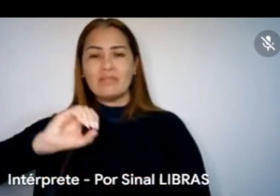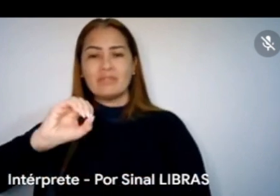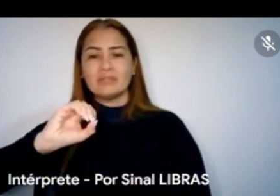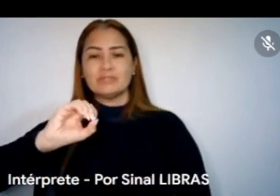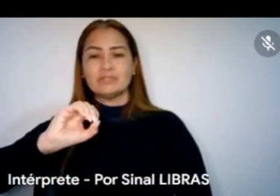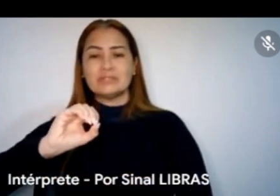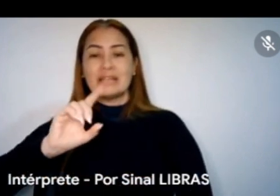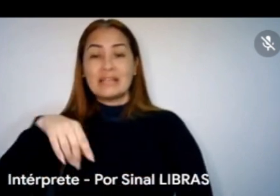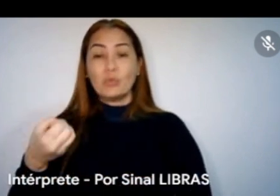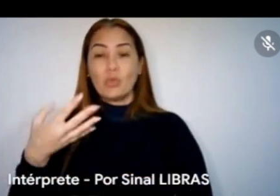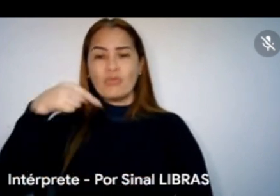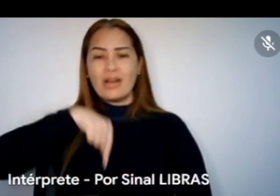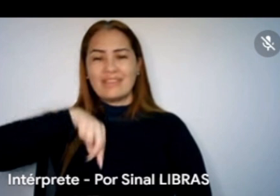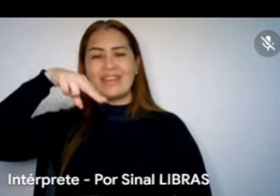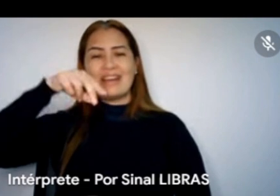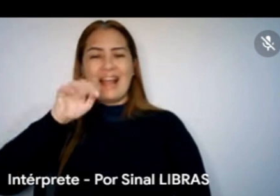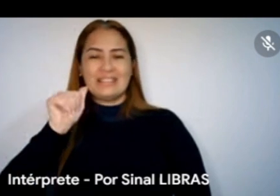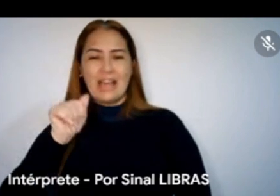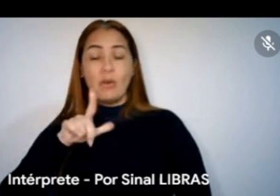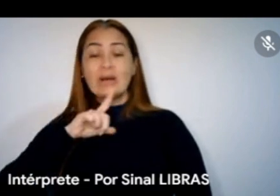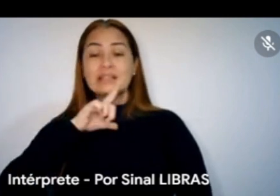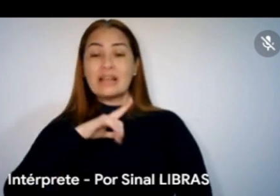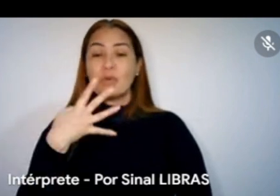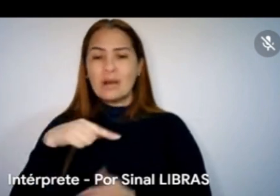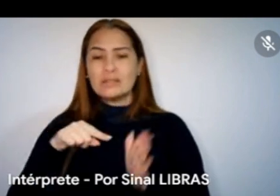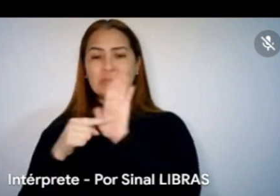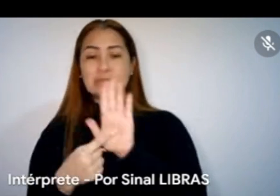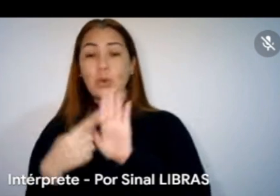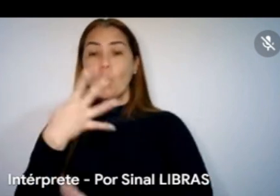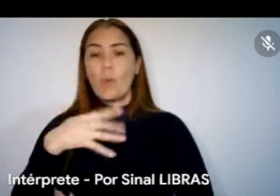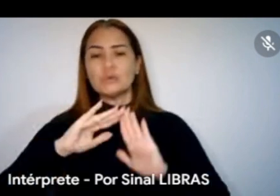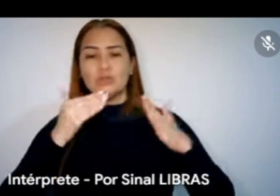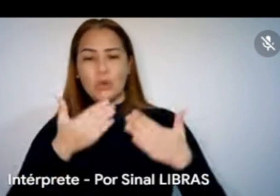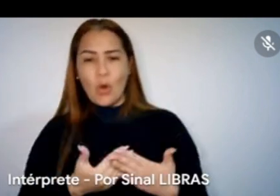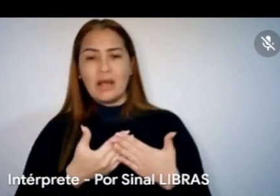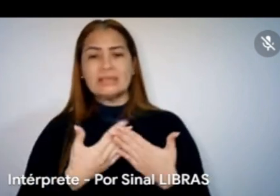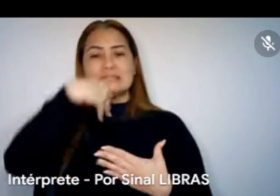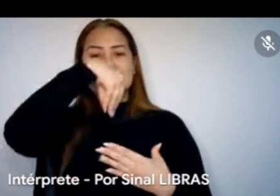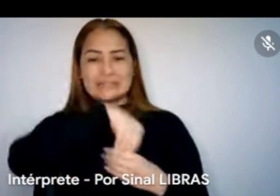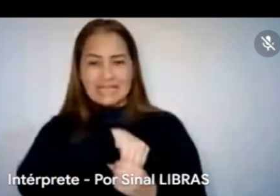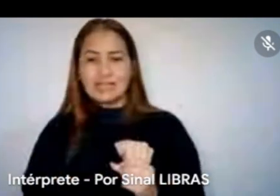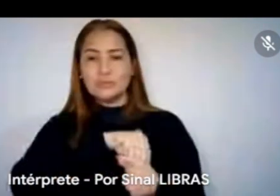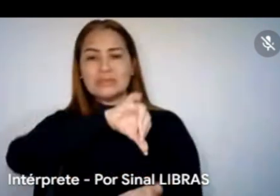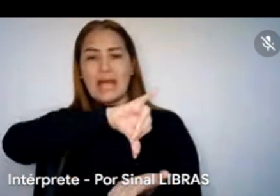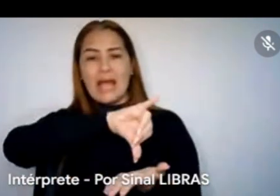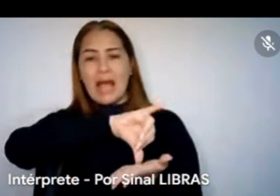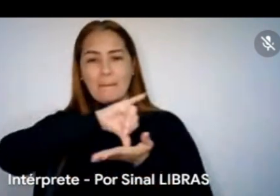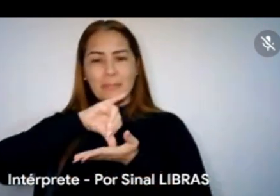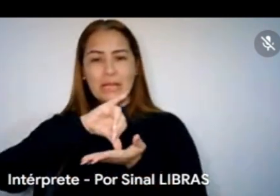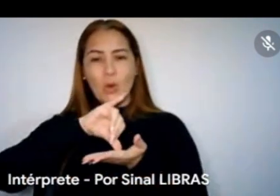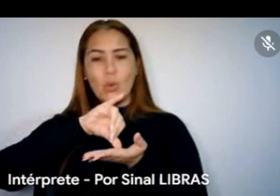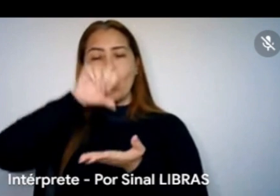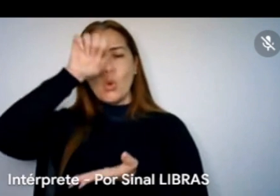e foi muito bacana, a gente fez quatro escolas nas quatro zonas da capital, né? Sul, Leste, Oeste